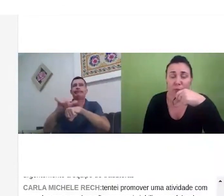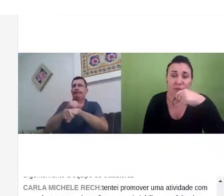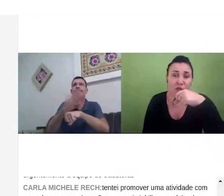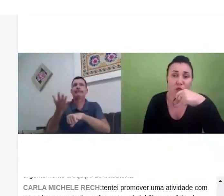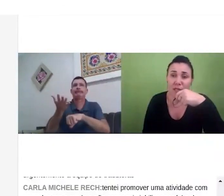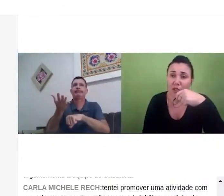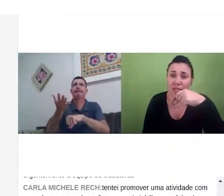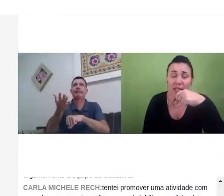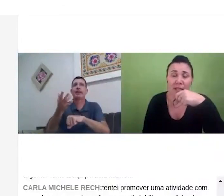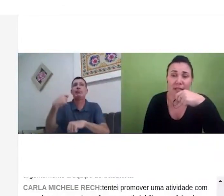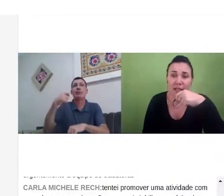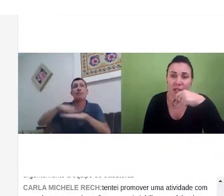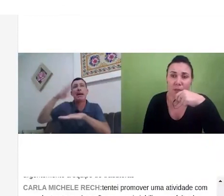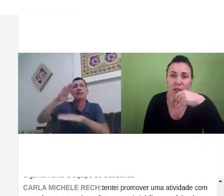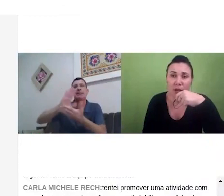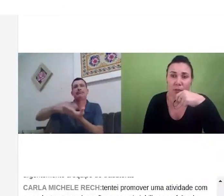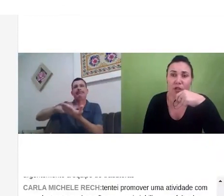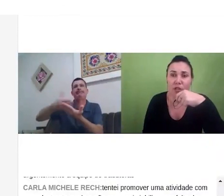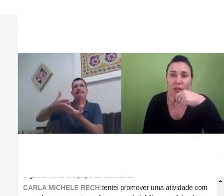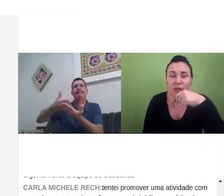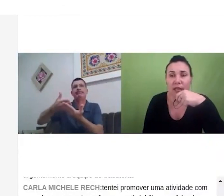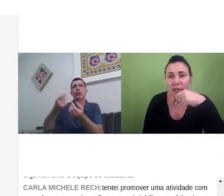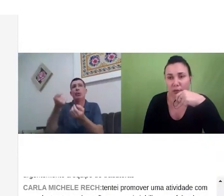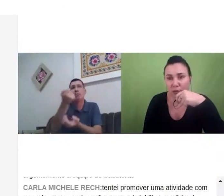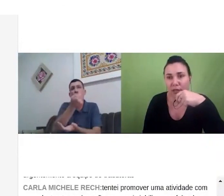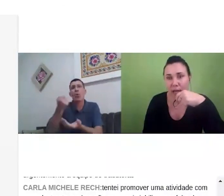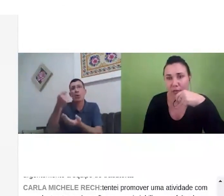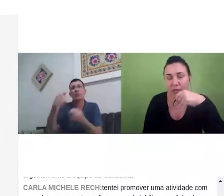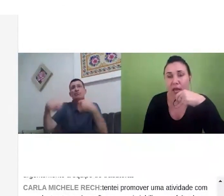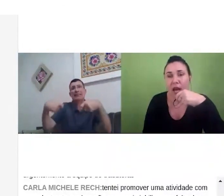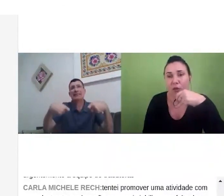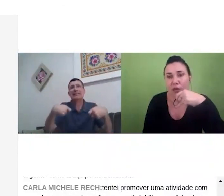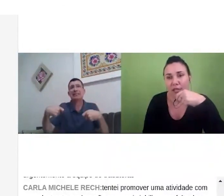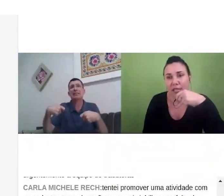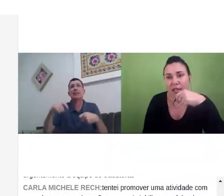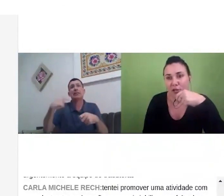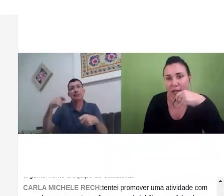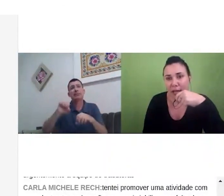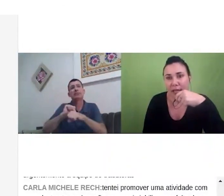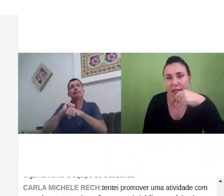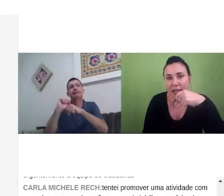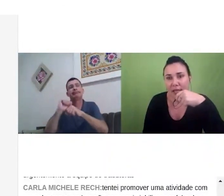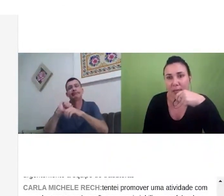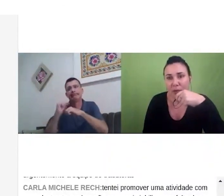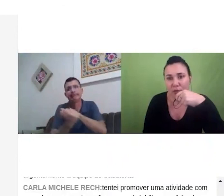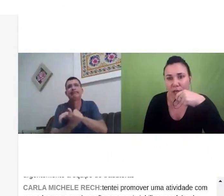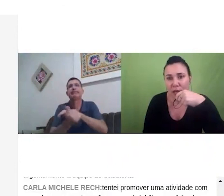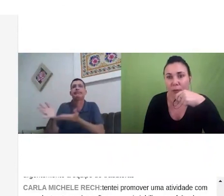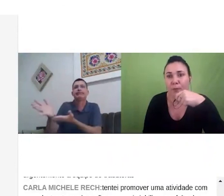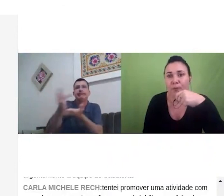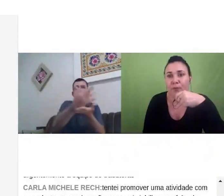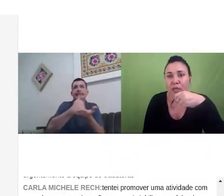muitas vezes a gente precisa utilizar de estratégias porque realmente não tem tradutor intérpretes a universidade carece né desse